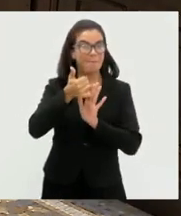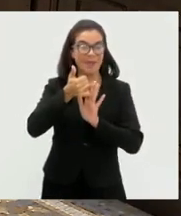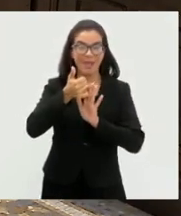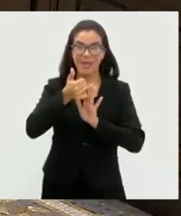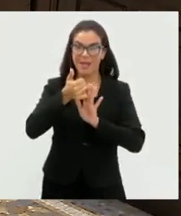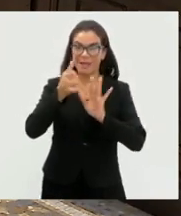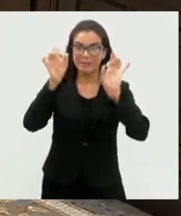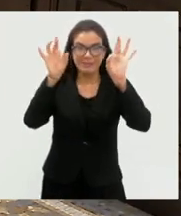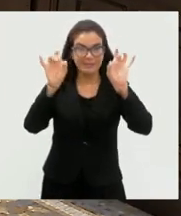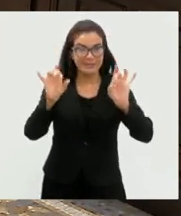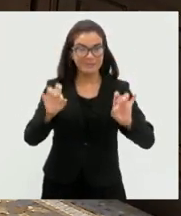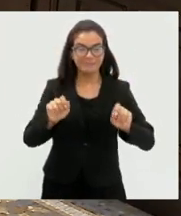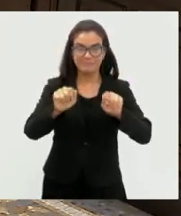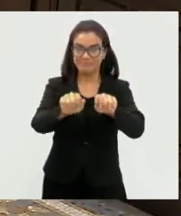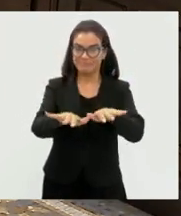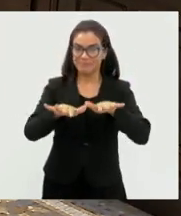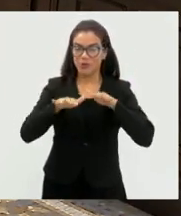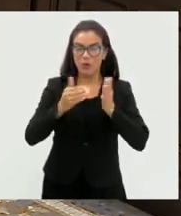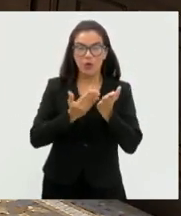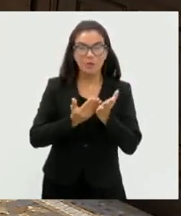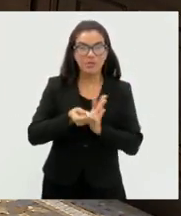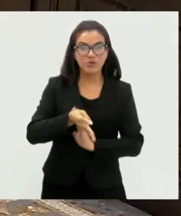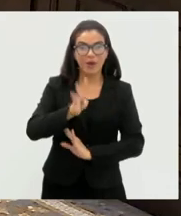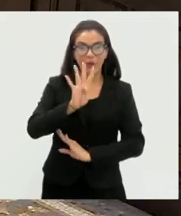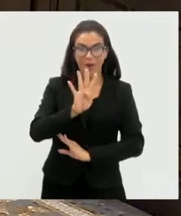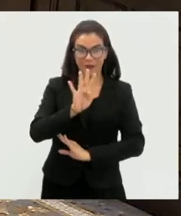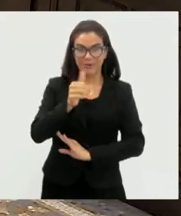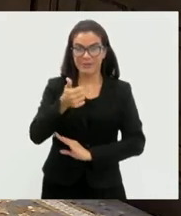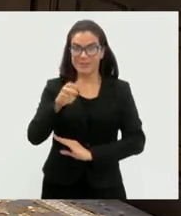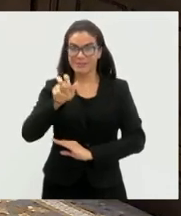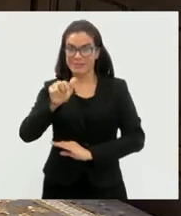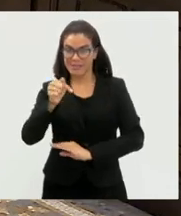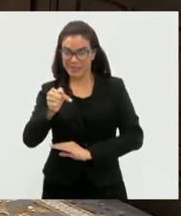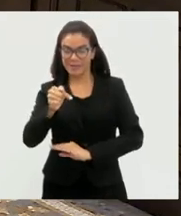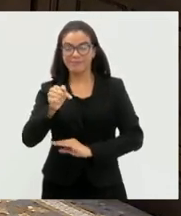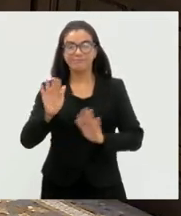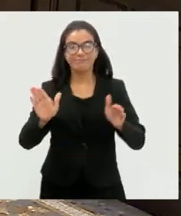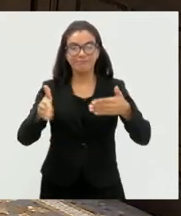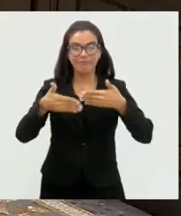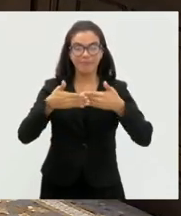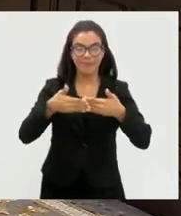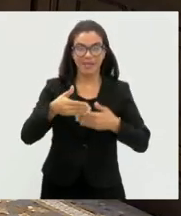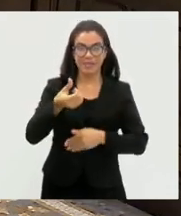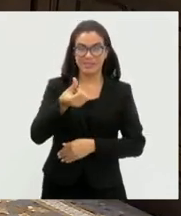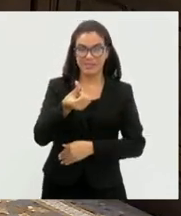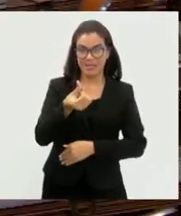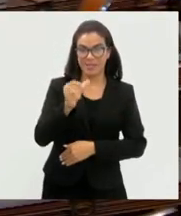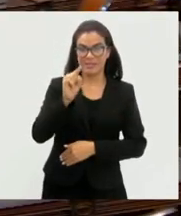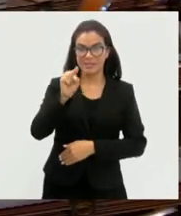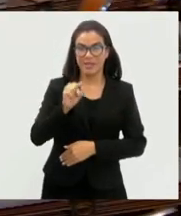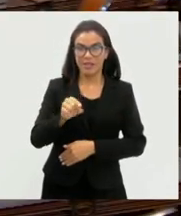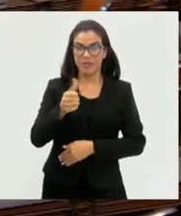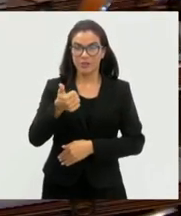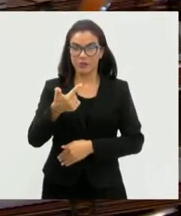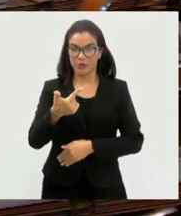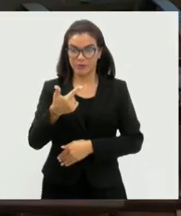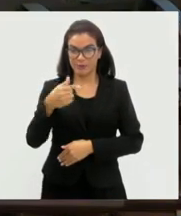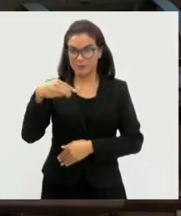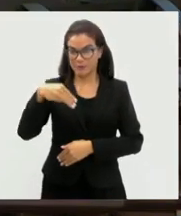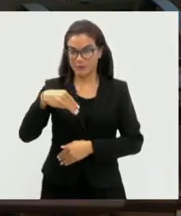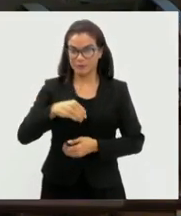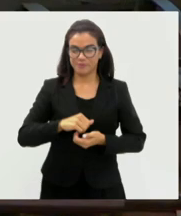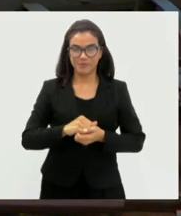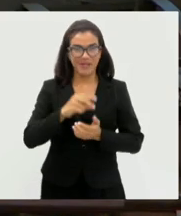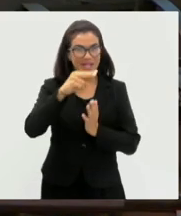iniciada às 16 horas e 16 minutos, foi encerrada às 18 horas e 12 minutos. Lida e